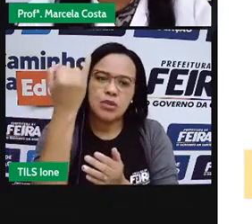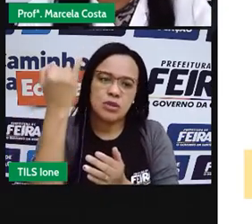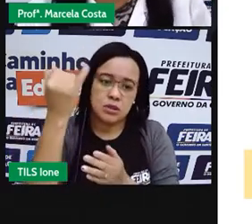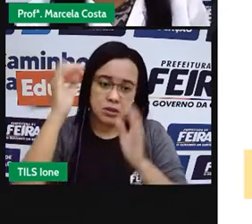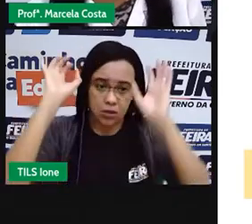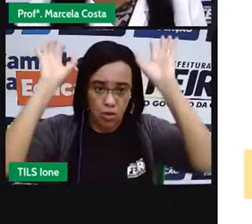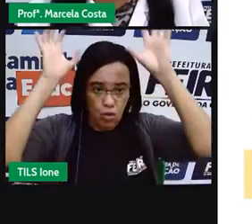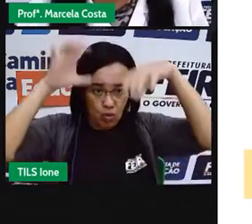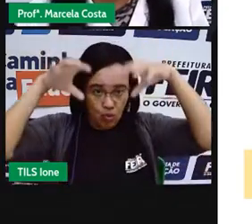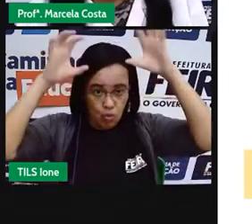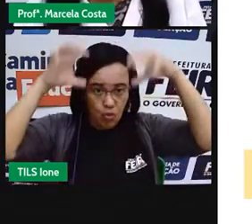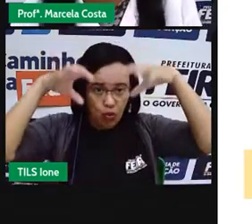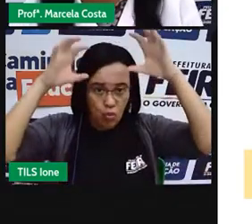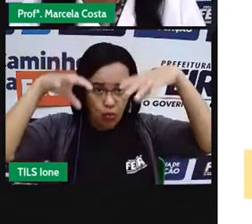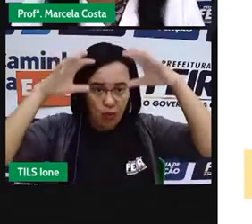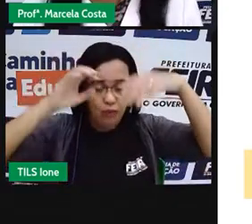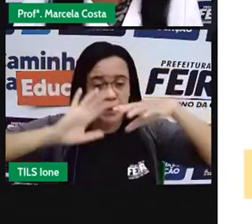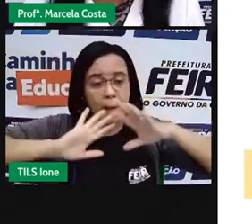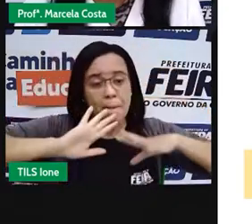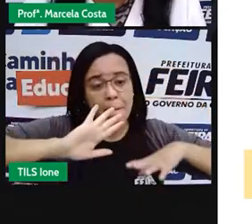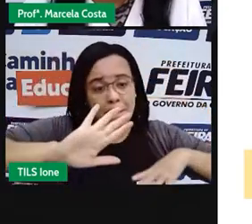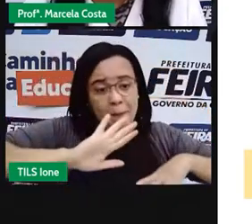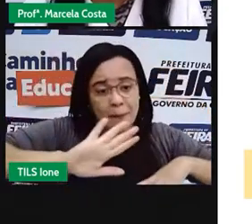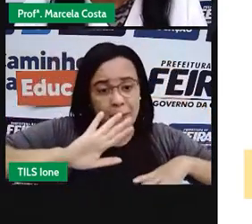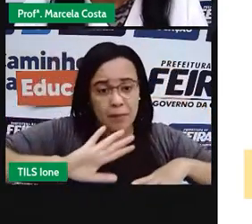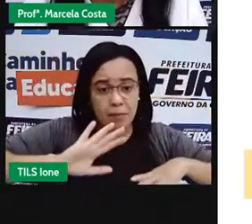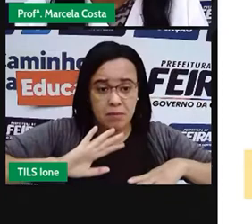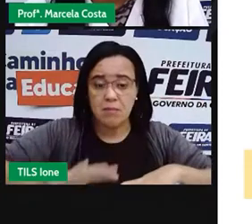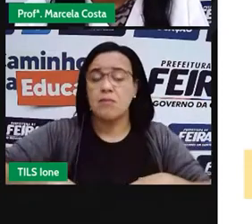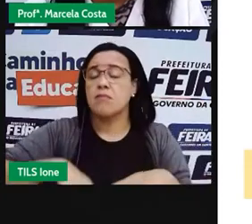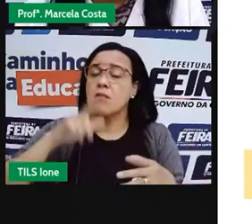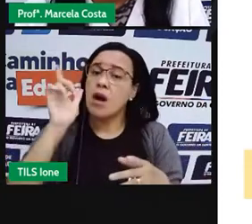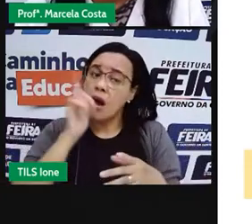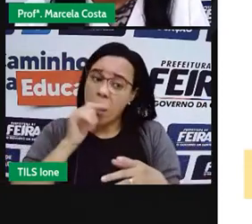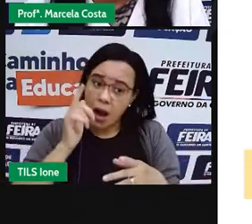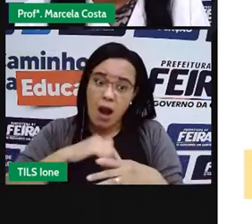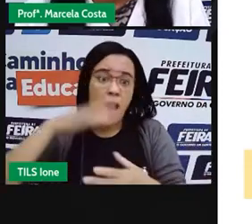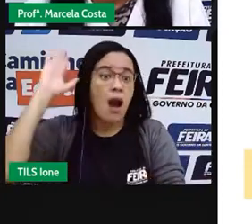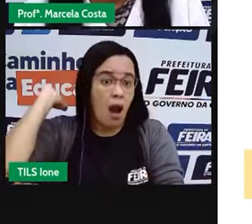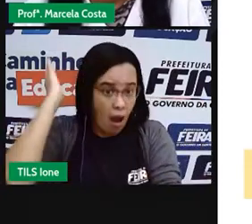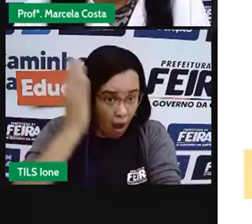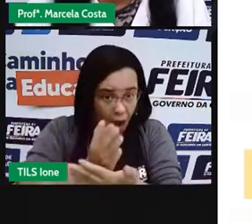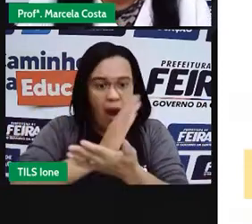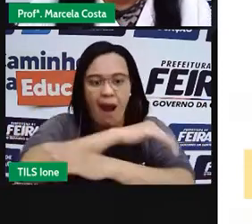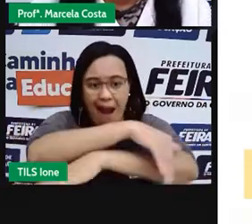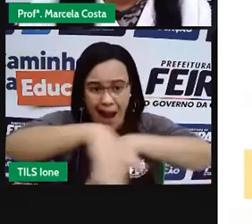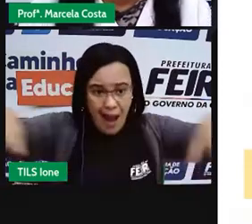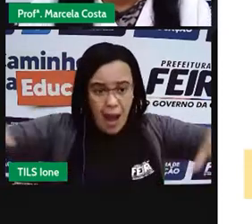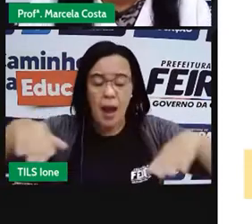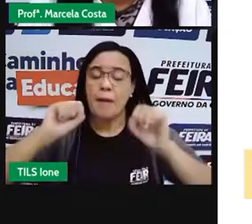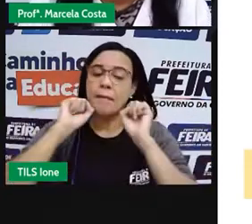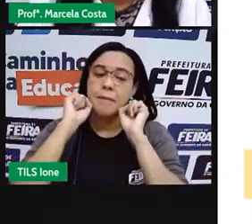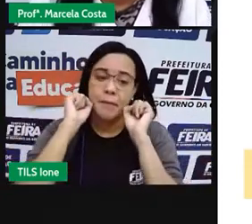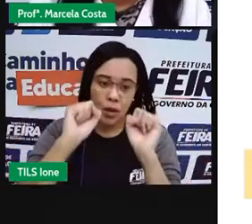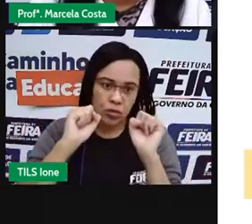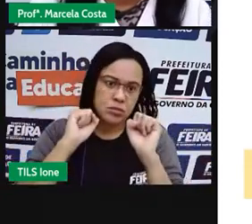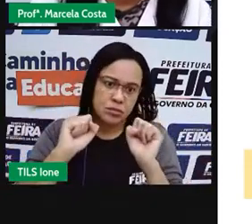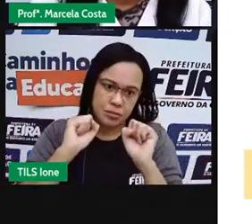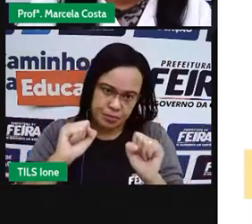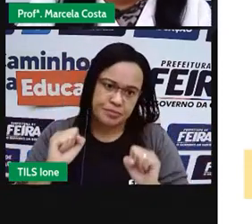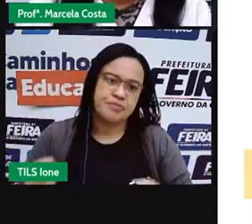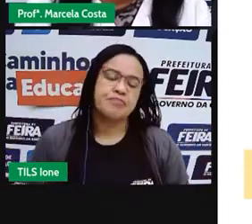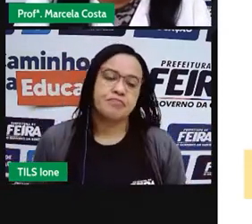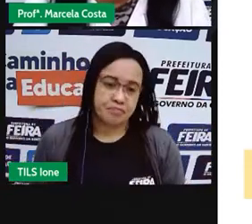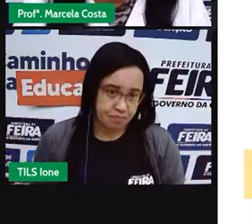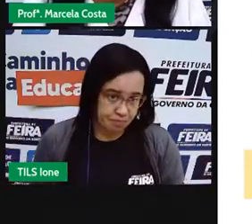gente vê a água caindo do céu, ela é um recurso de nossa água, porque não tem água doce, água limpa,